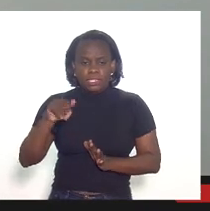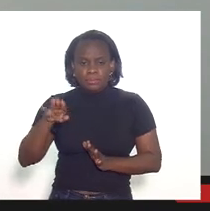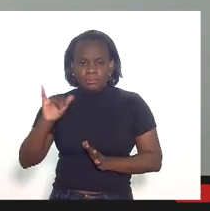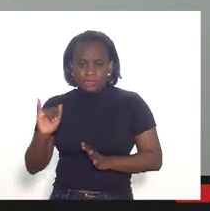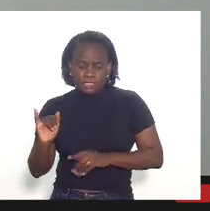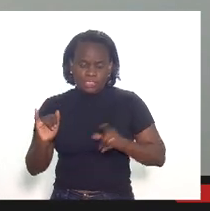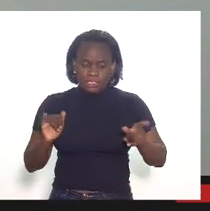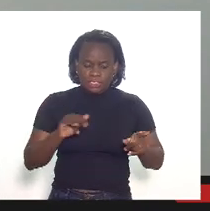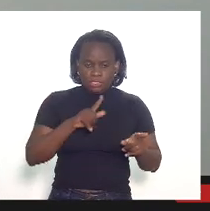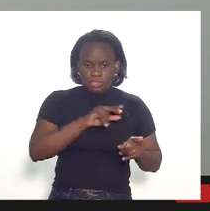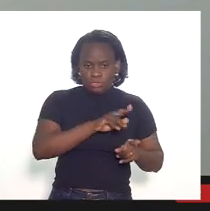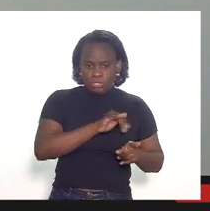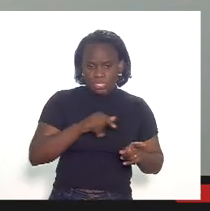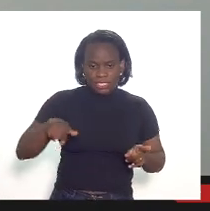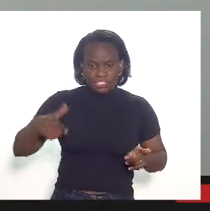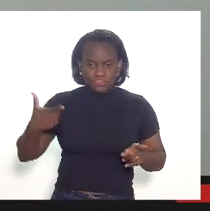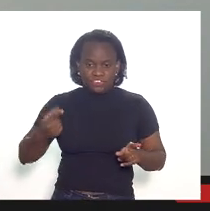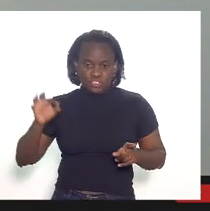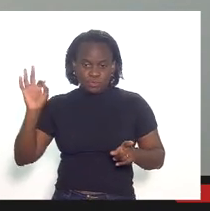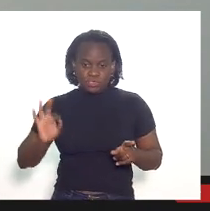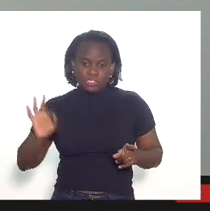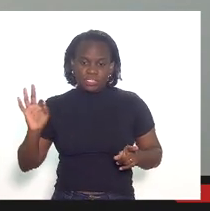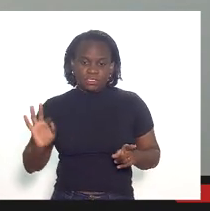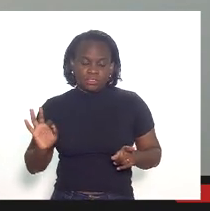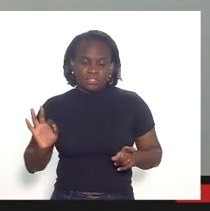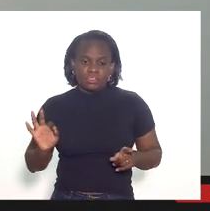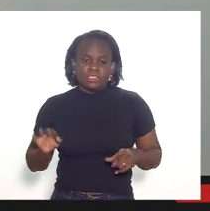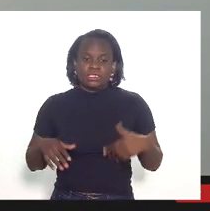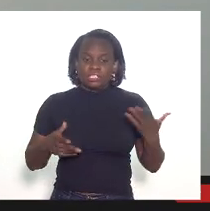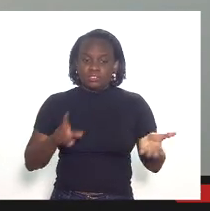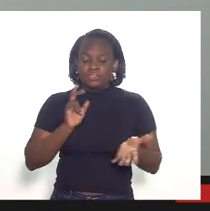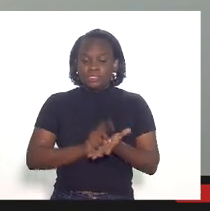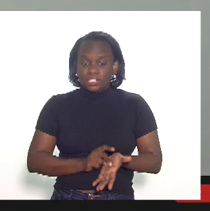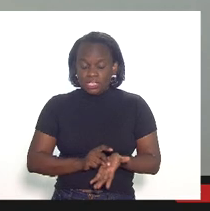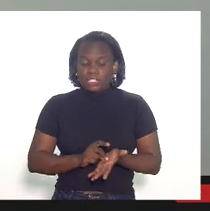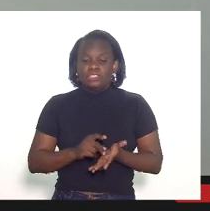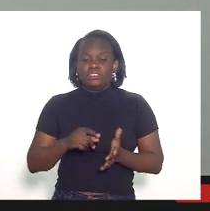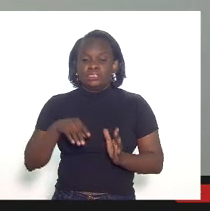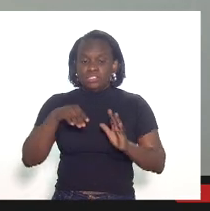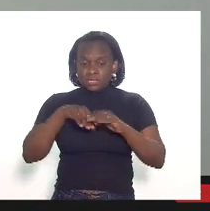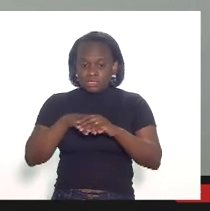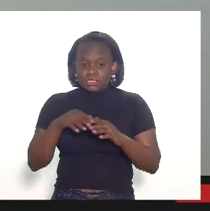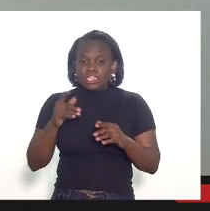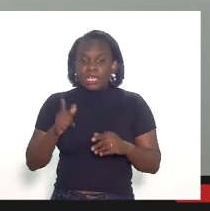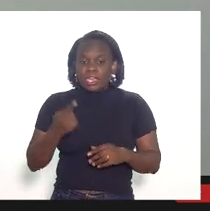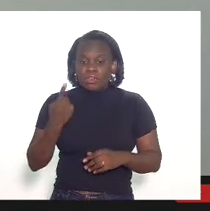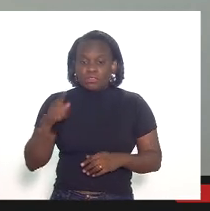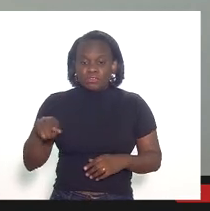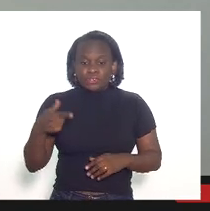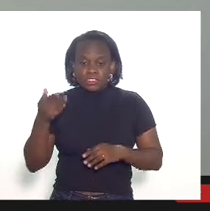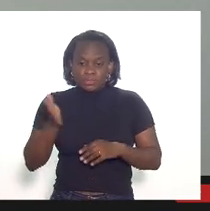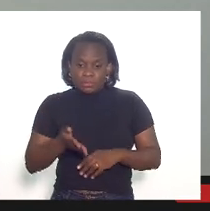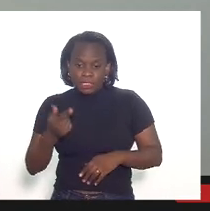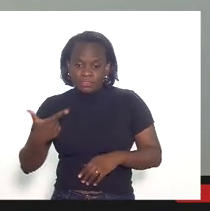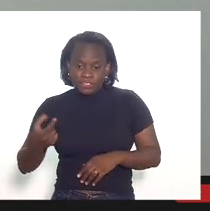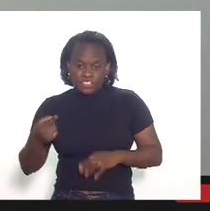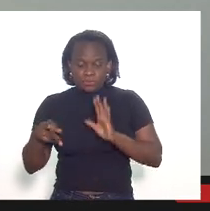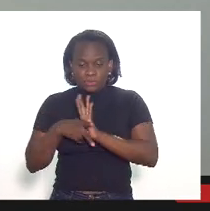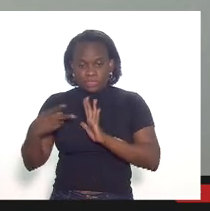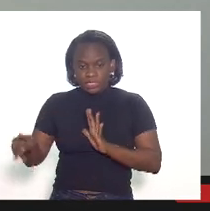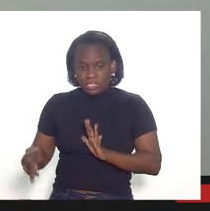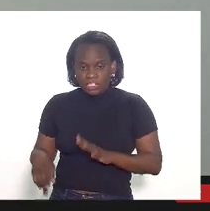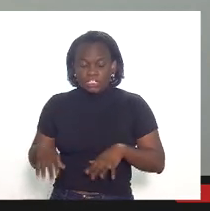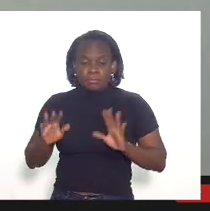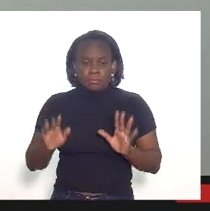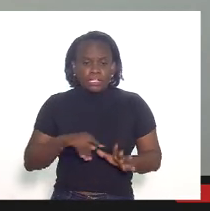é 20% ou seja na verdade a apropriação deveria ser 1,20 avos do campo de Sernambi mas